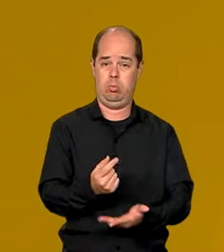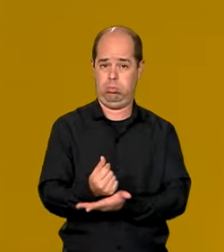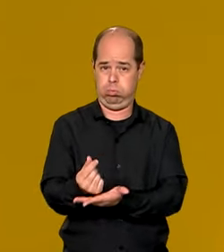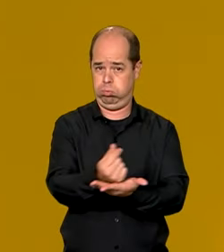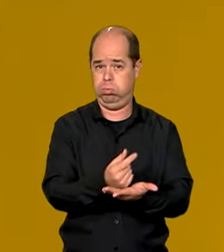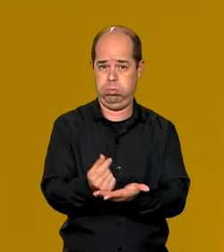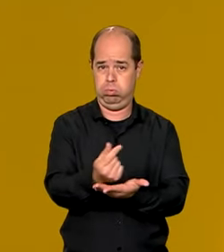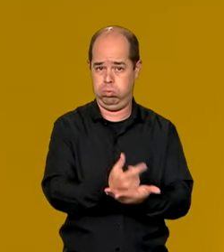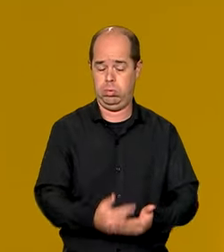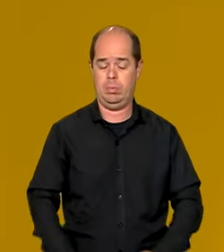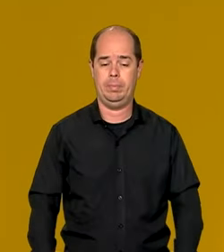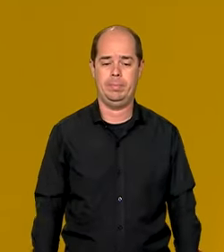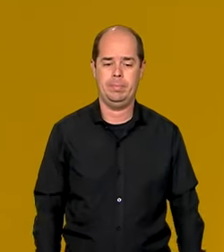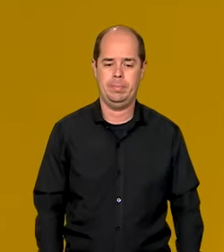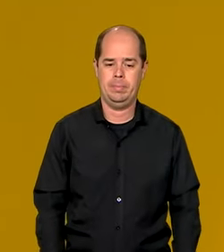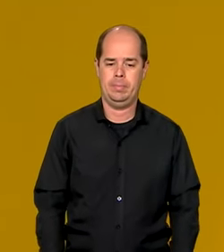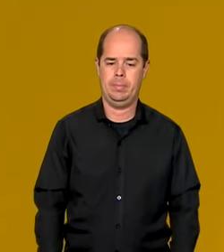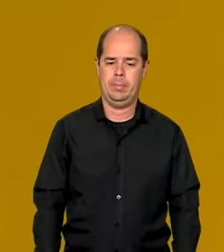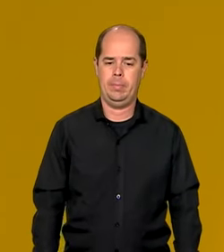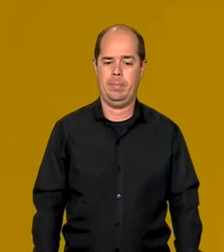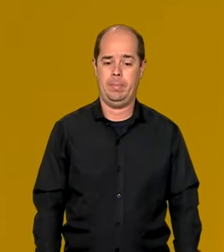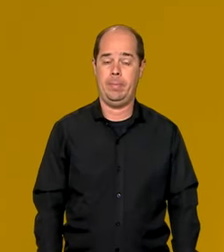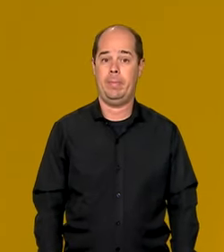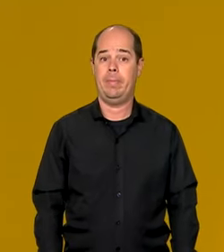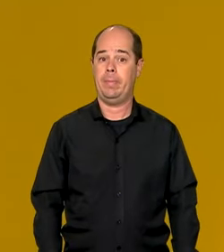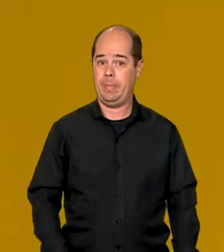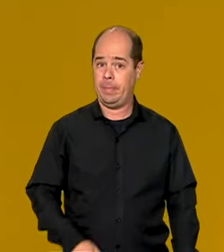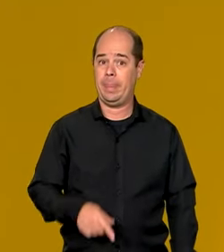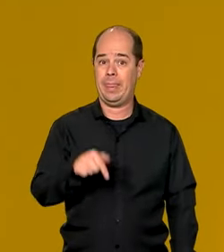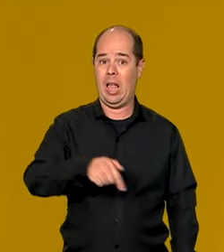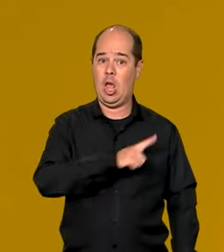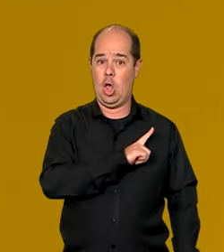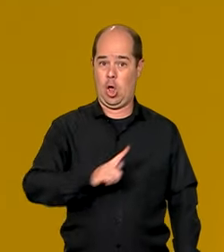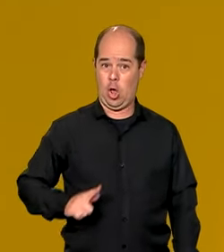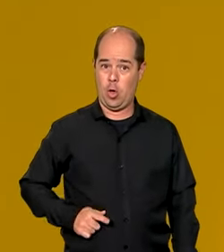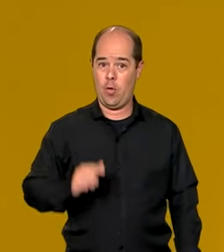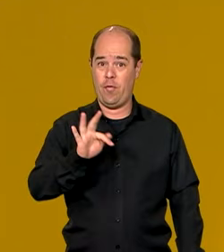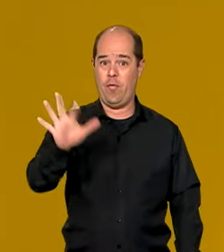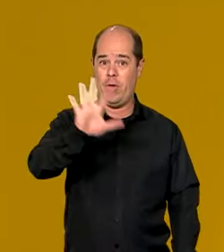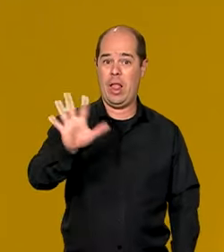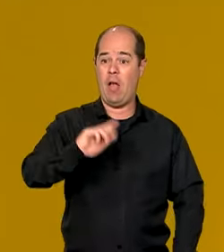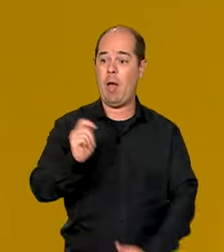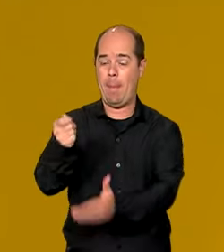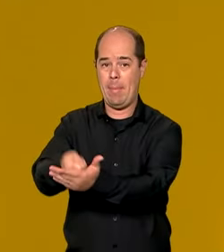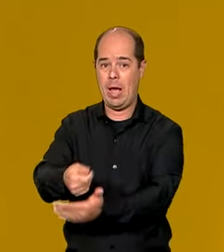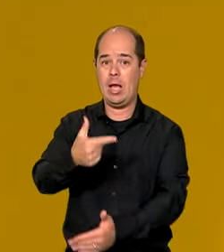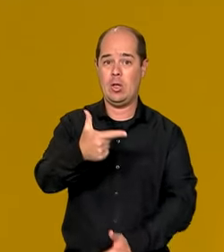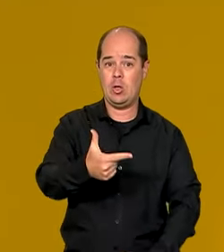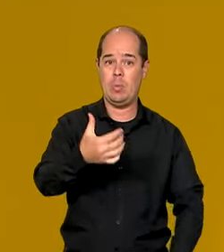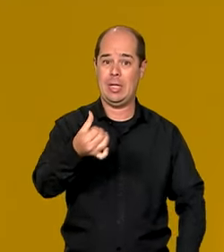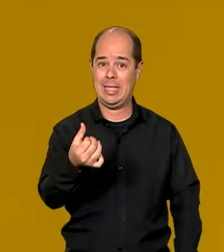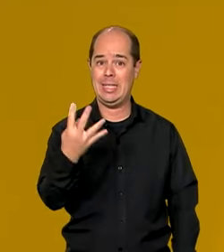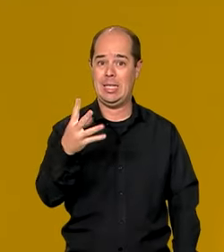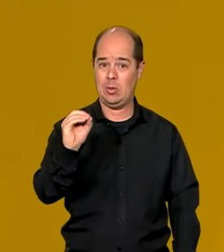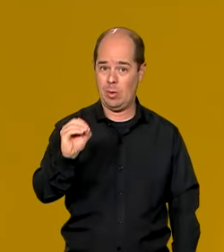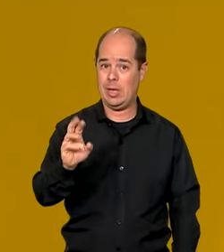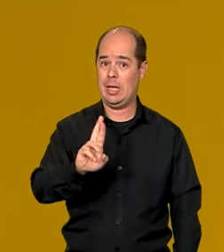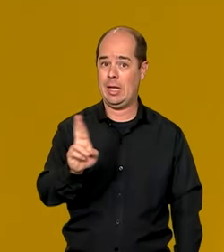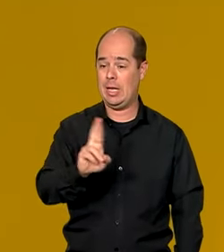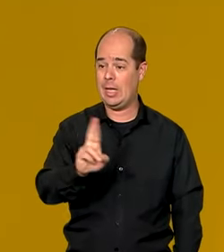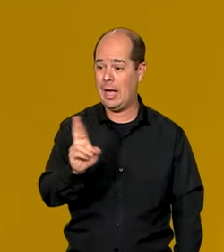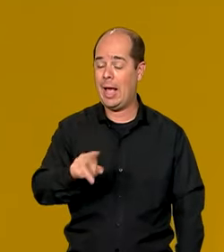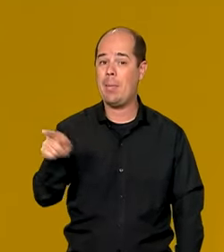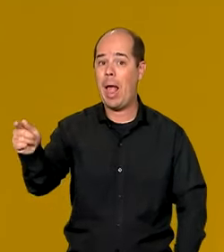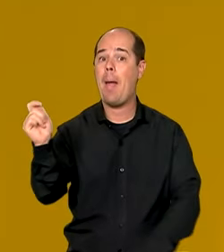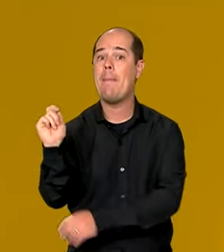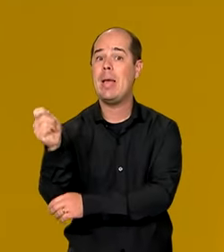O governo federal vai pagar R$ 2.640 a pescadores que moram em municípios da região norte afetados pela